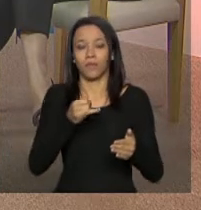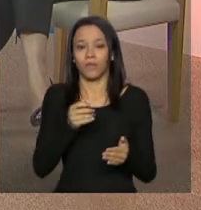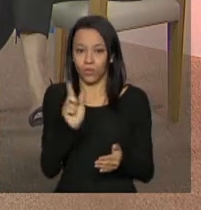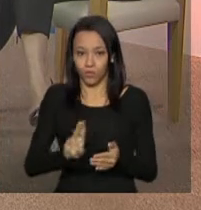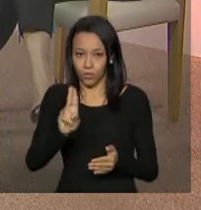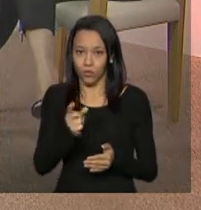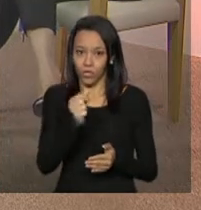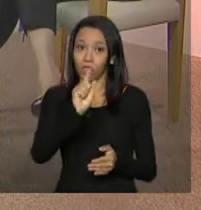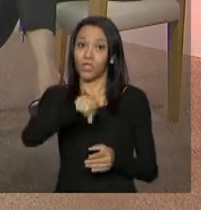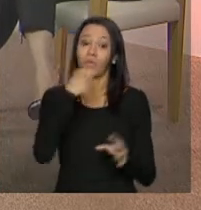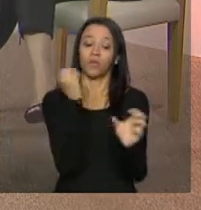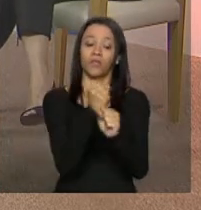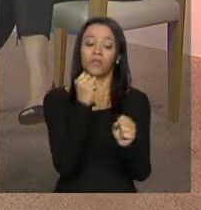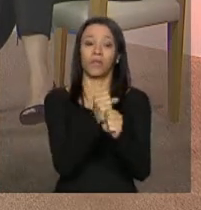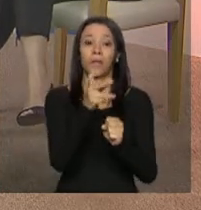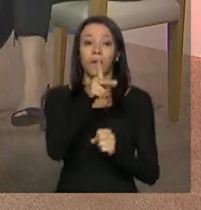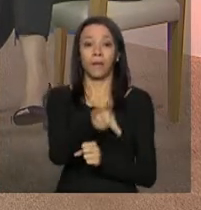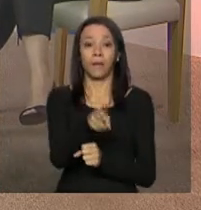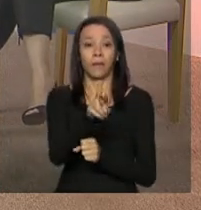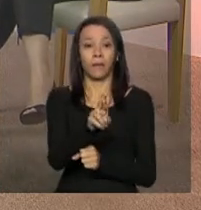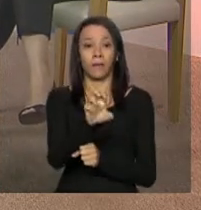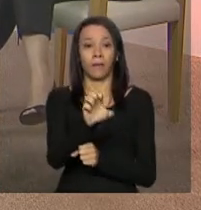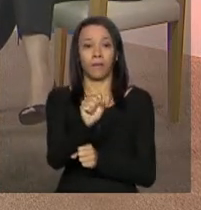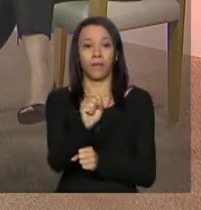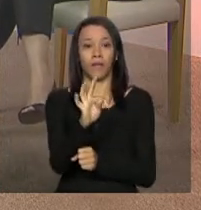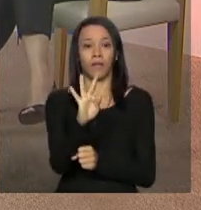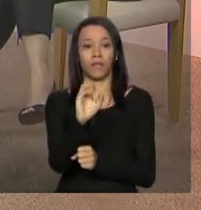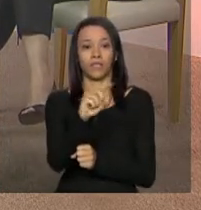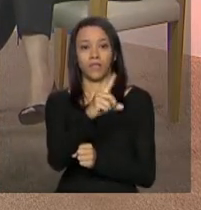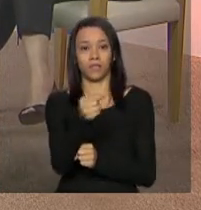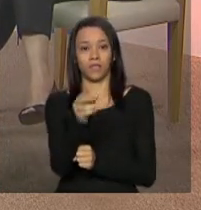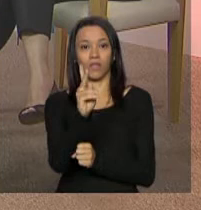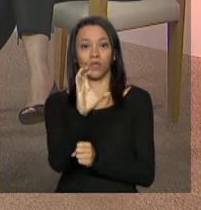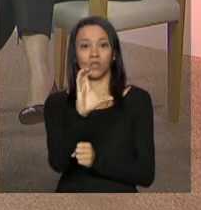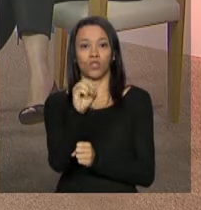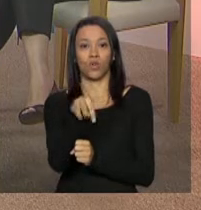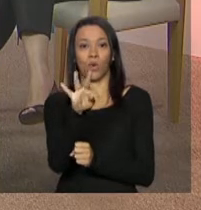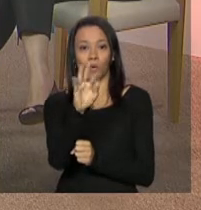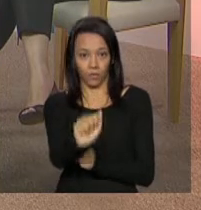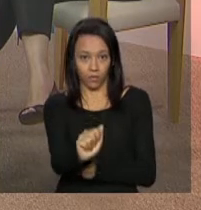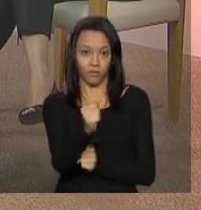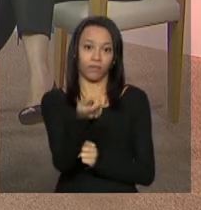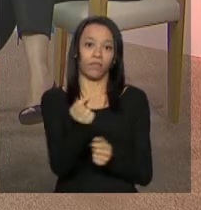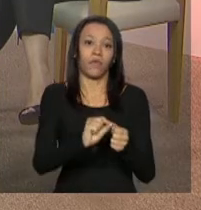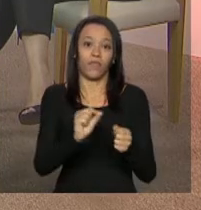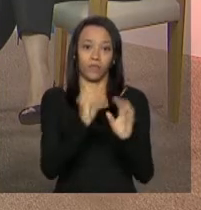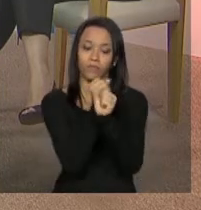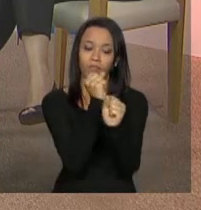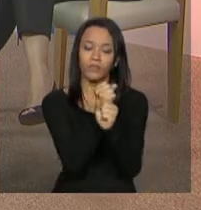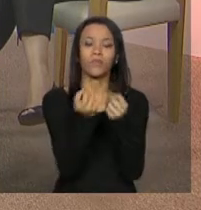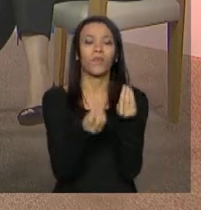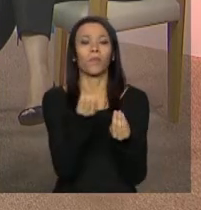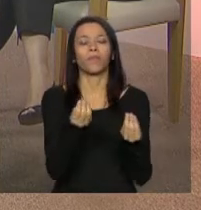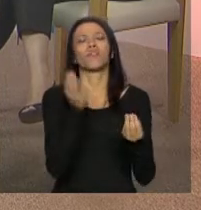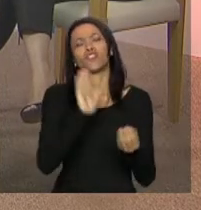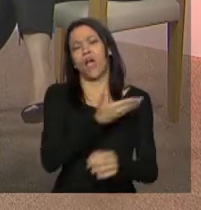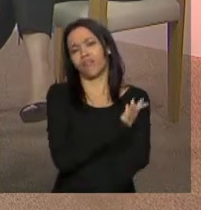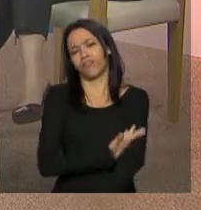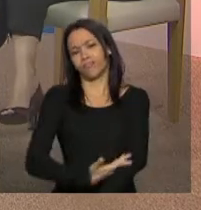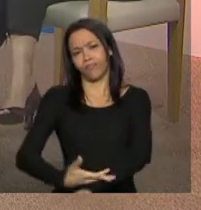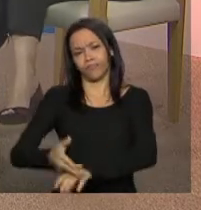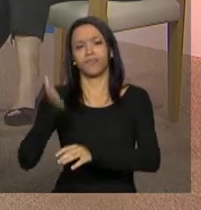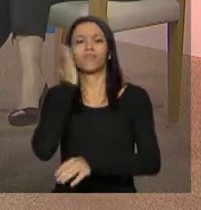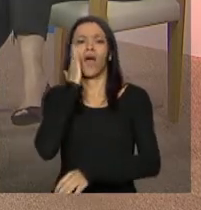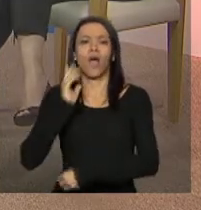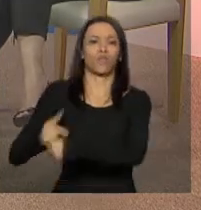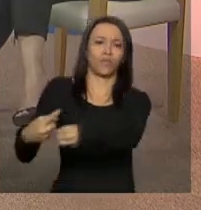Essa prestação, assim como o repasse, é sempre de uma forma já costumeira para os municípios. Então, como é que se dá?